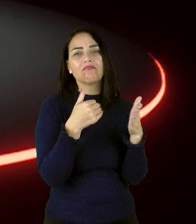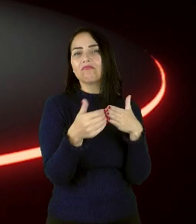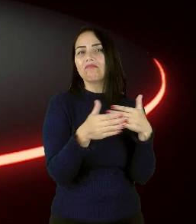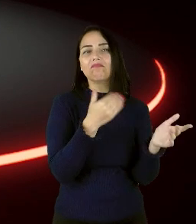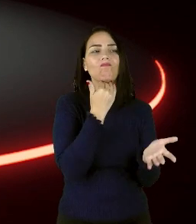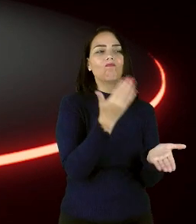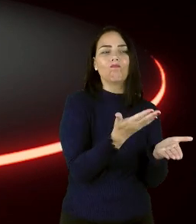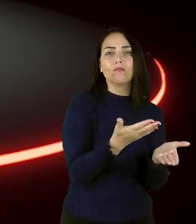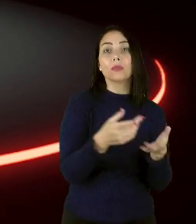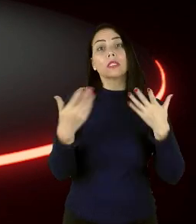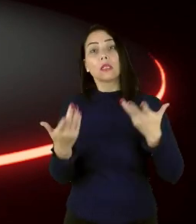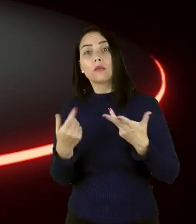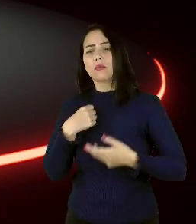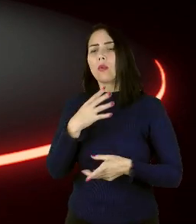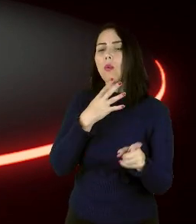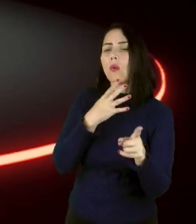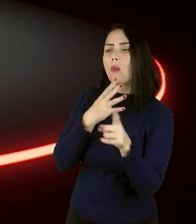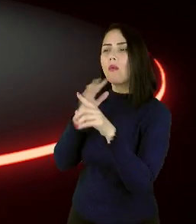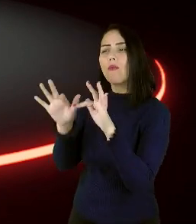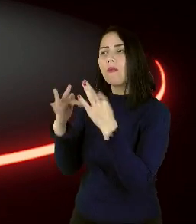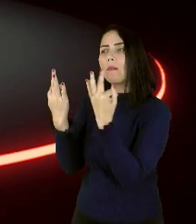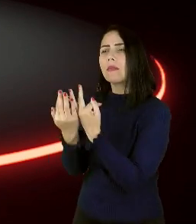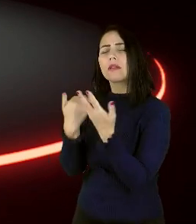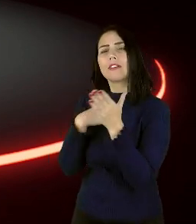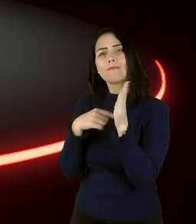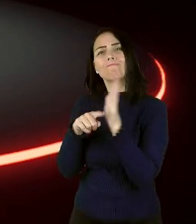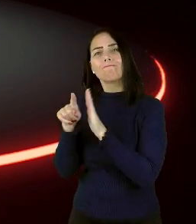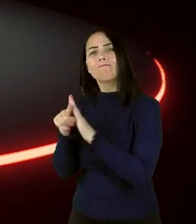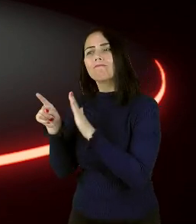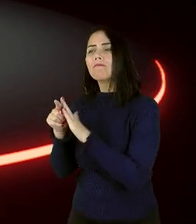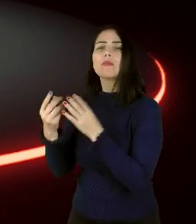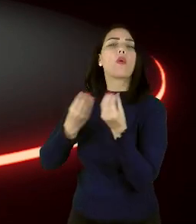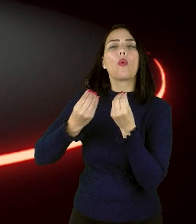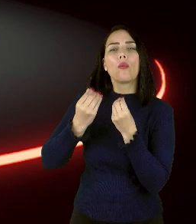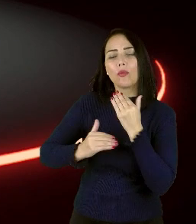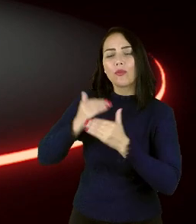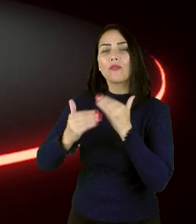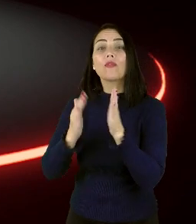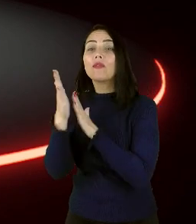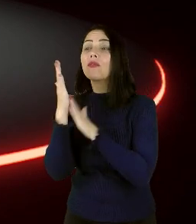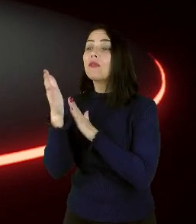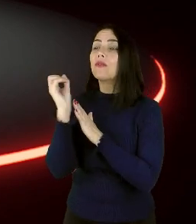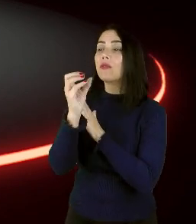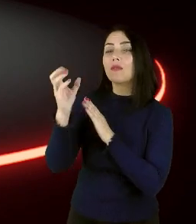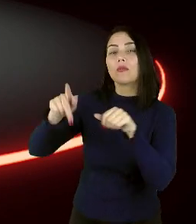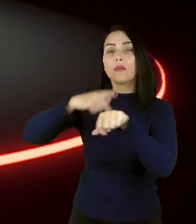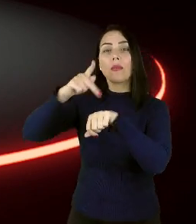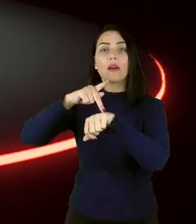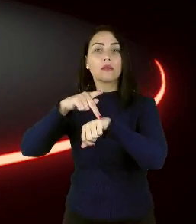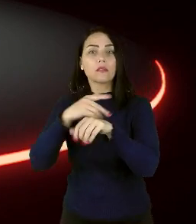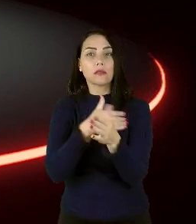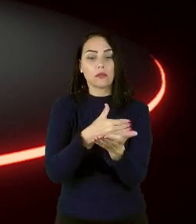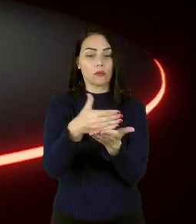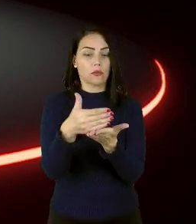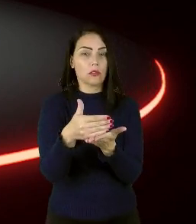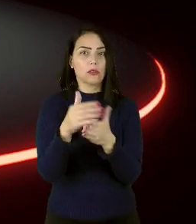Ao conhecer algumas famílias, fiz várias perguntas em relação ao processo de fuga de seus países. No